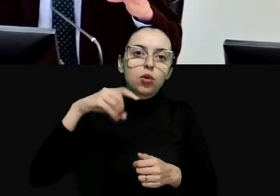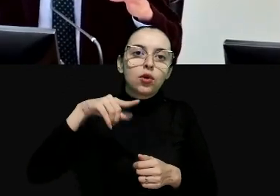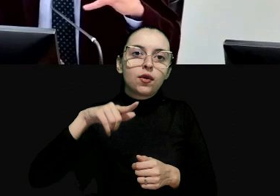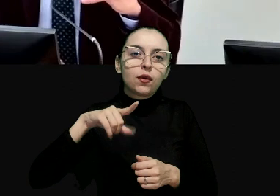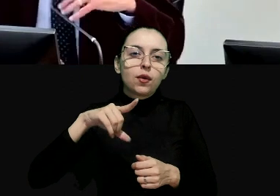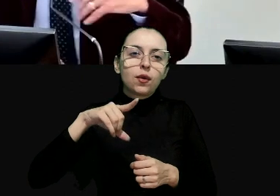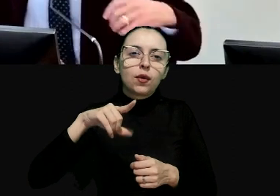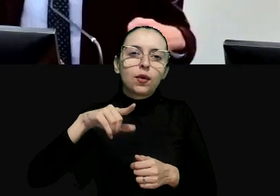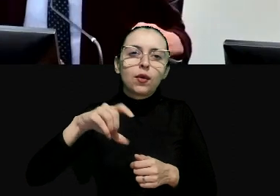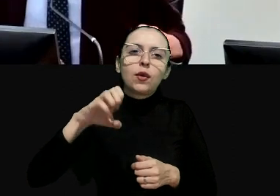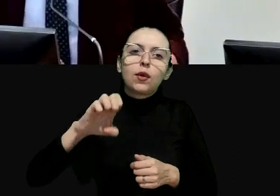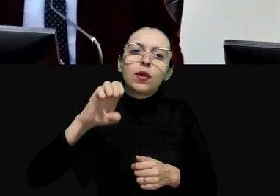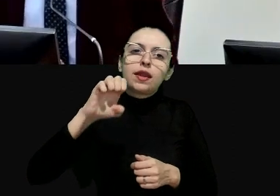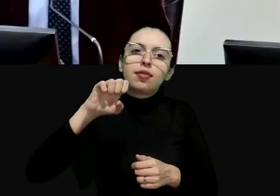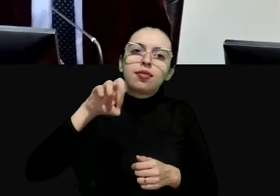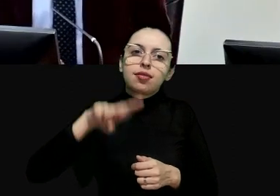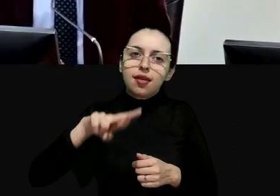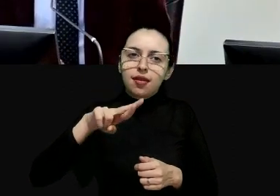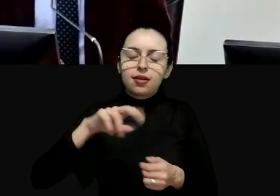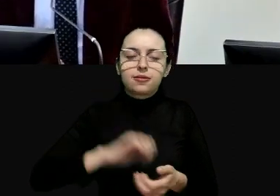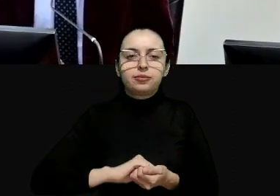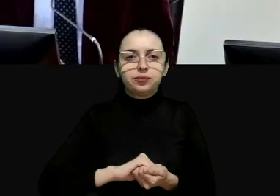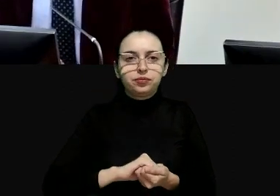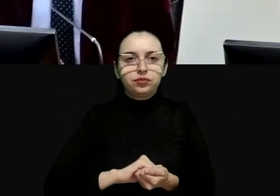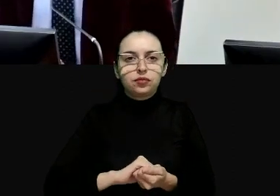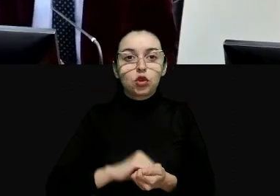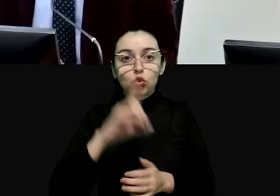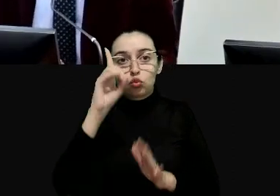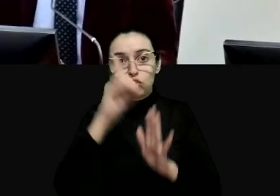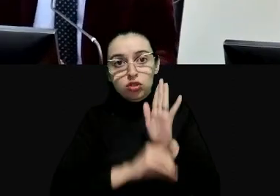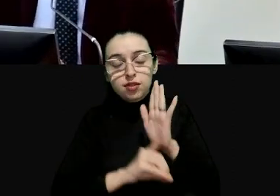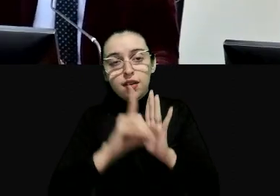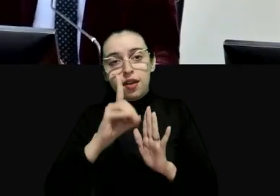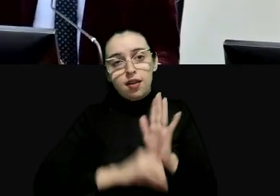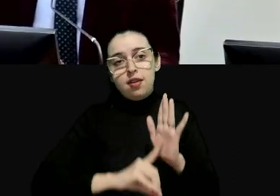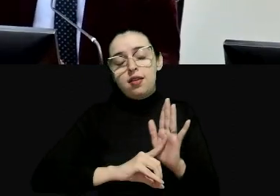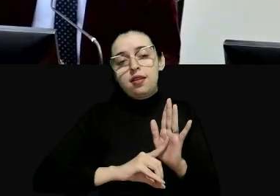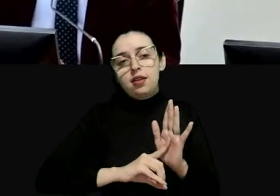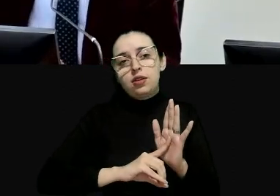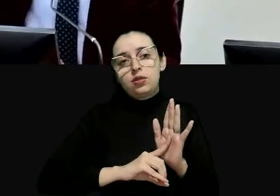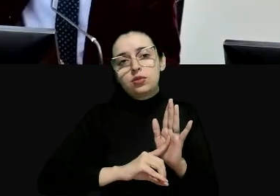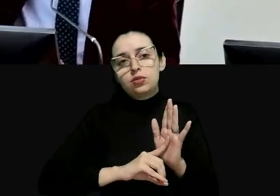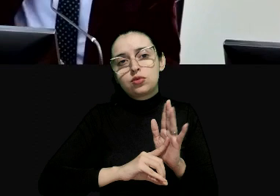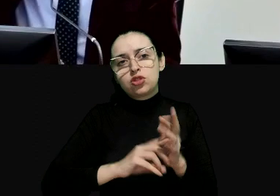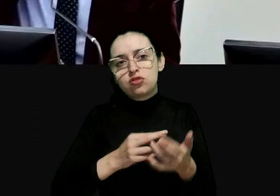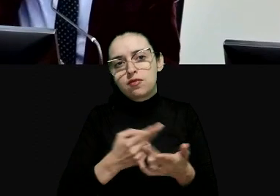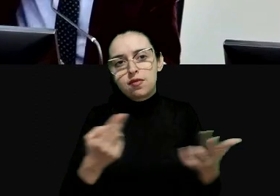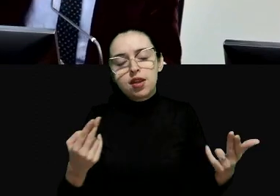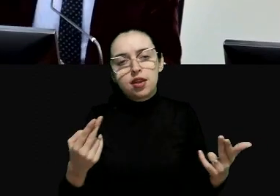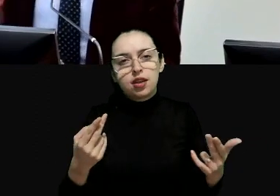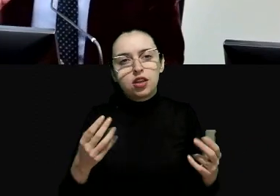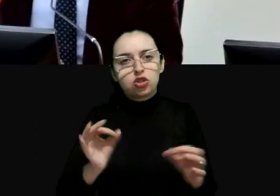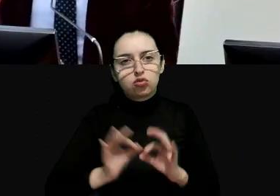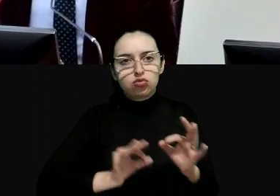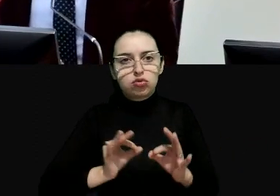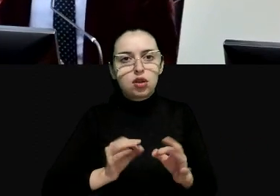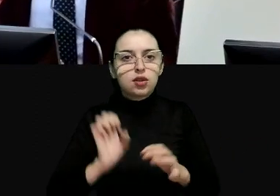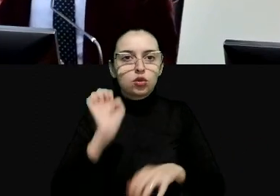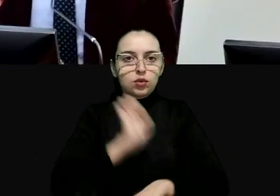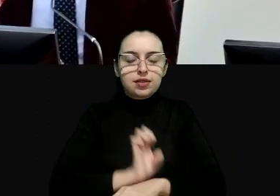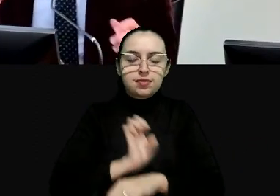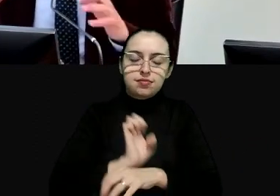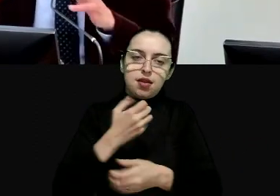a lo me depois há alguns direitos pero esses são direitos de defesa contra o Estado